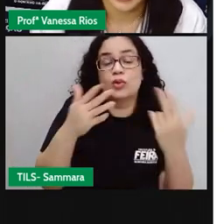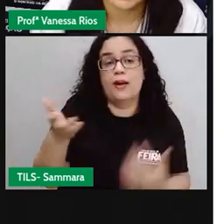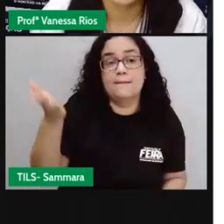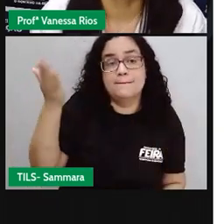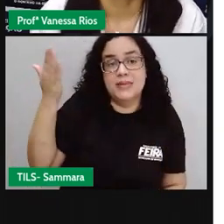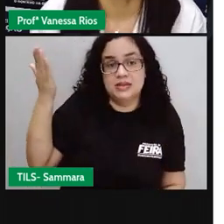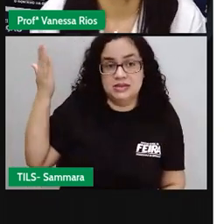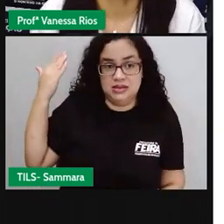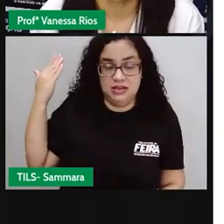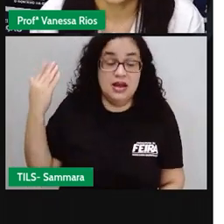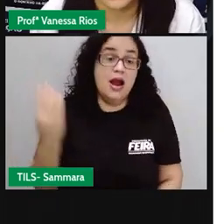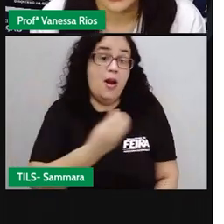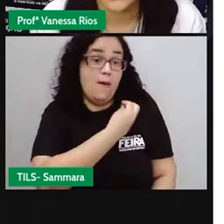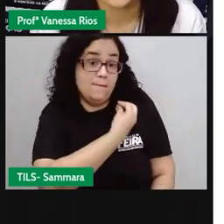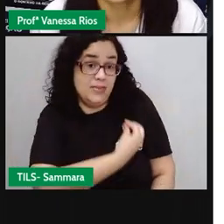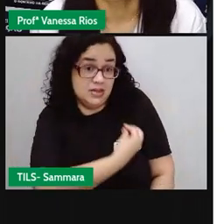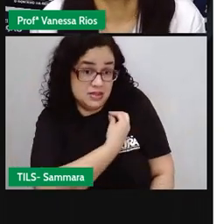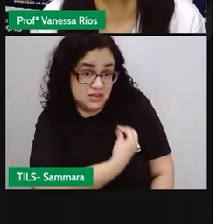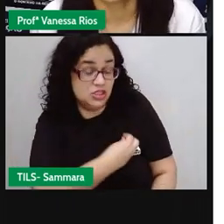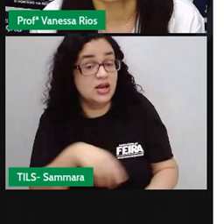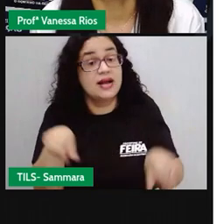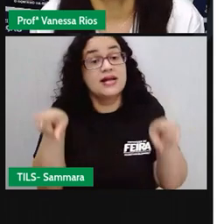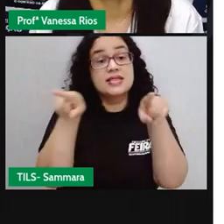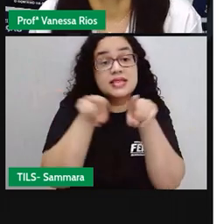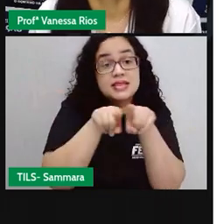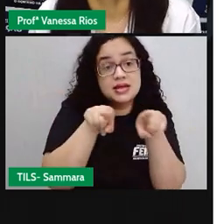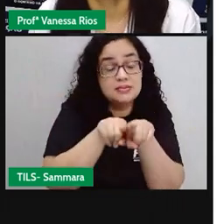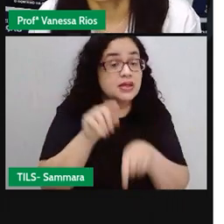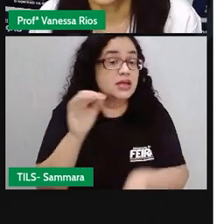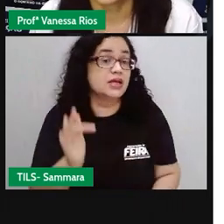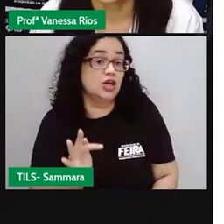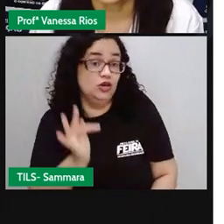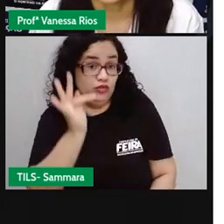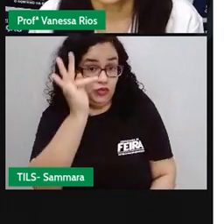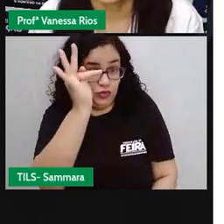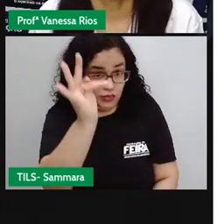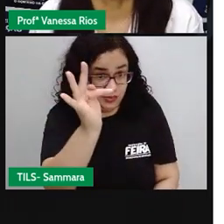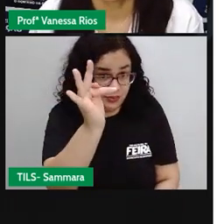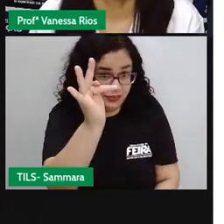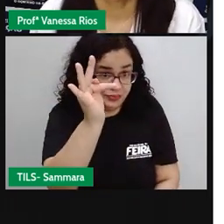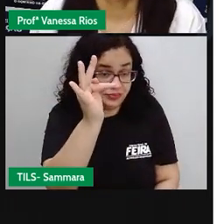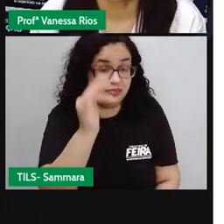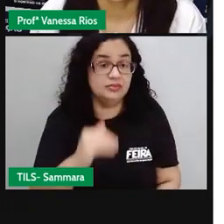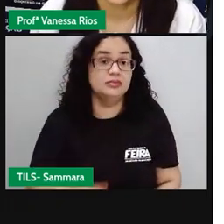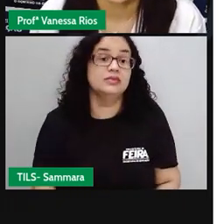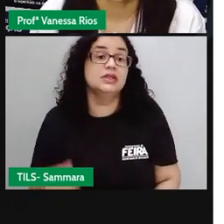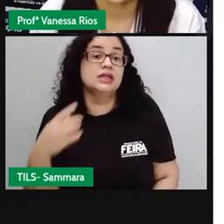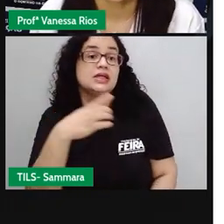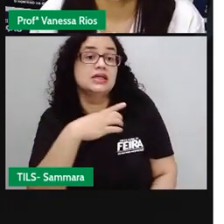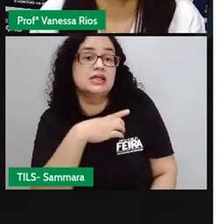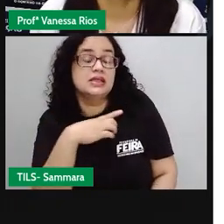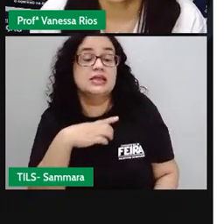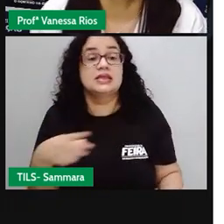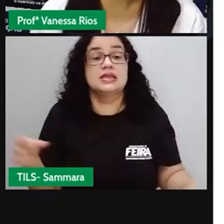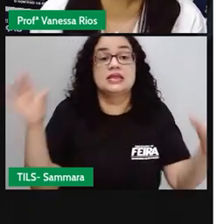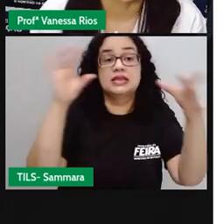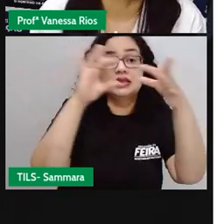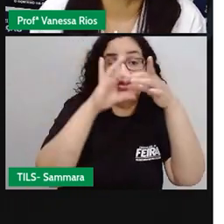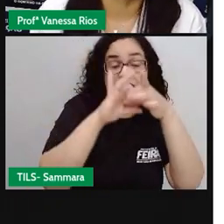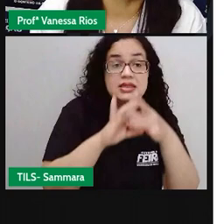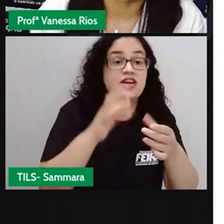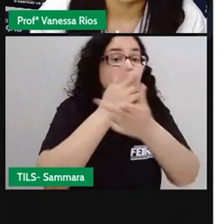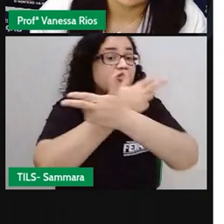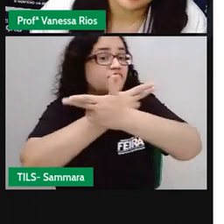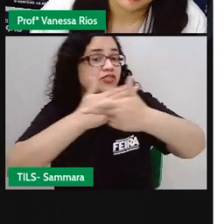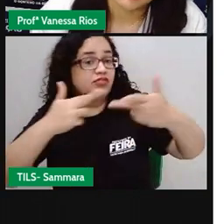ao passado, ao presente e também ao futuro. E isso aí está relacionado a